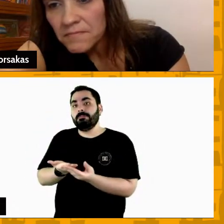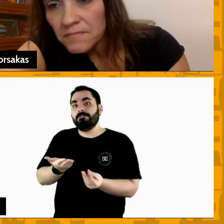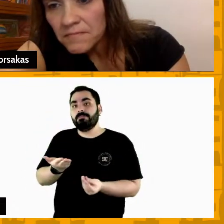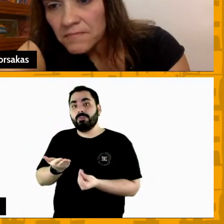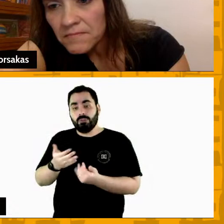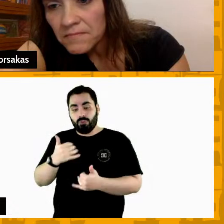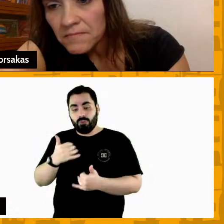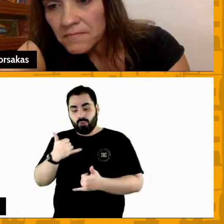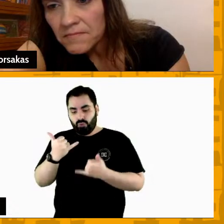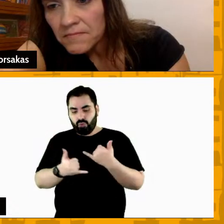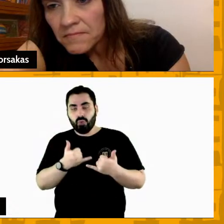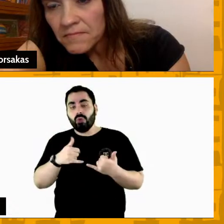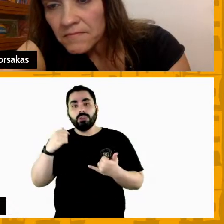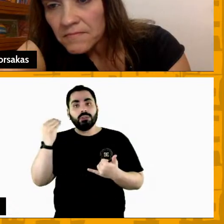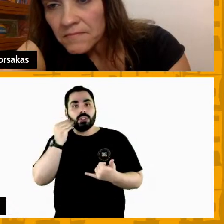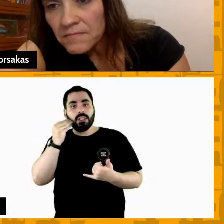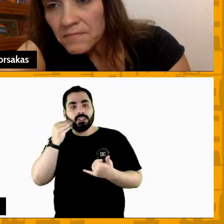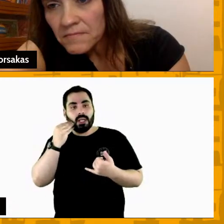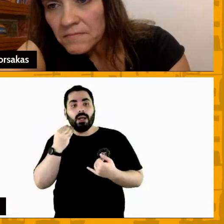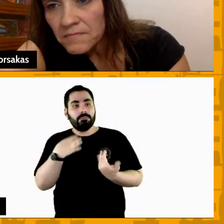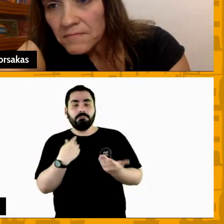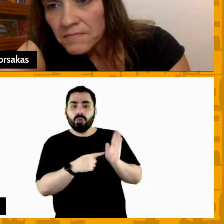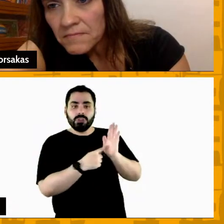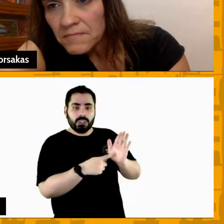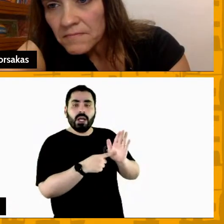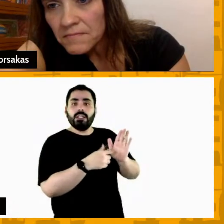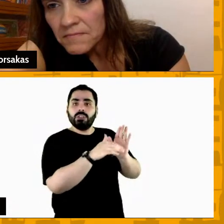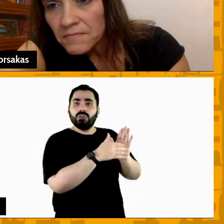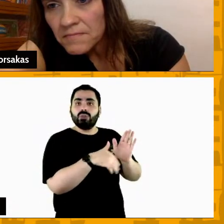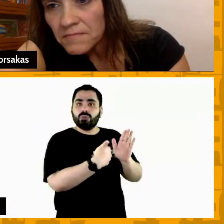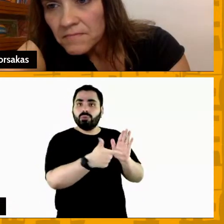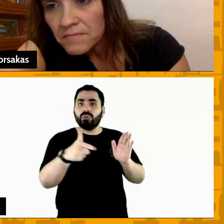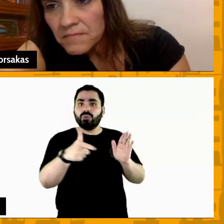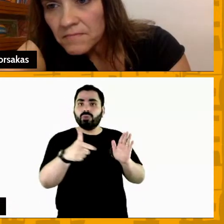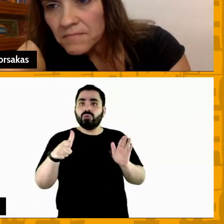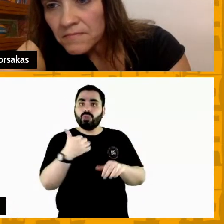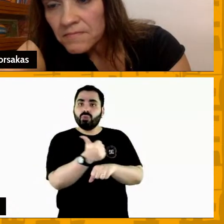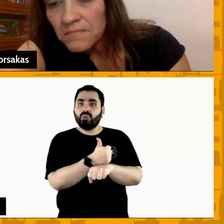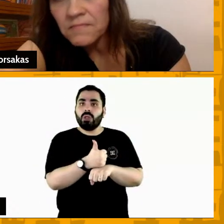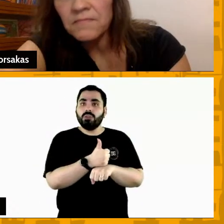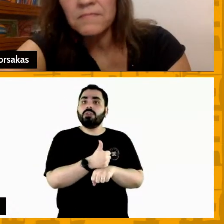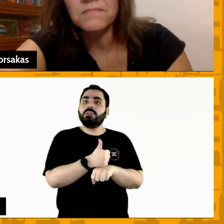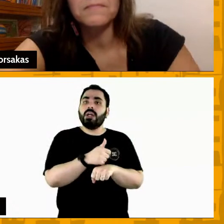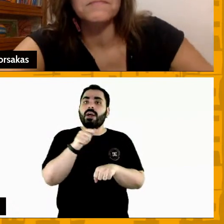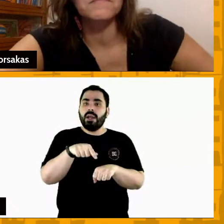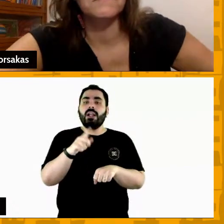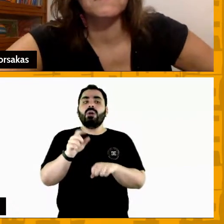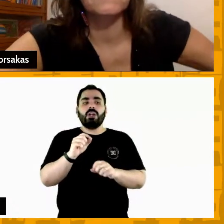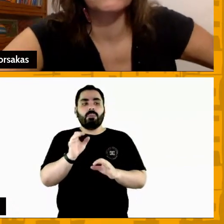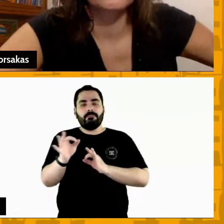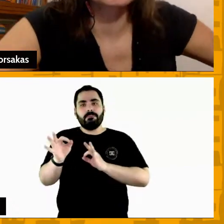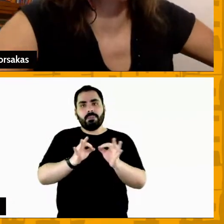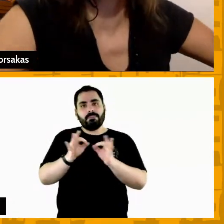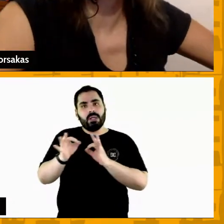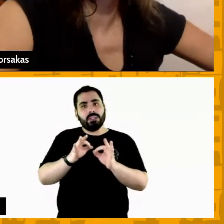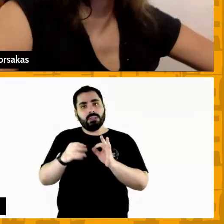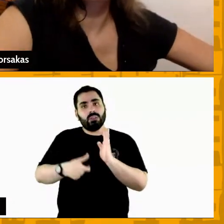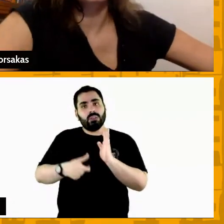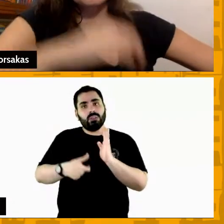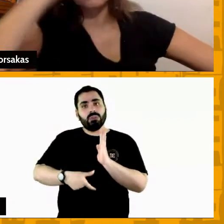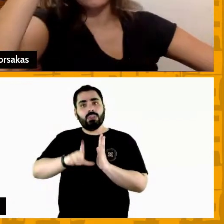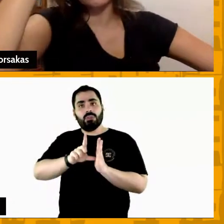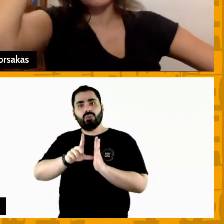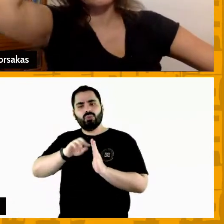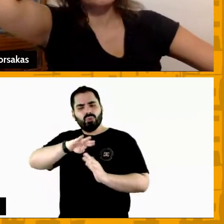também tentar passar isso para os jogadores ela faz parte disso que o Elin falou de uma preparação prévia tudo que você faz no